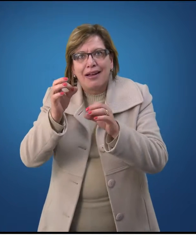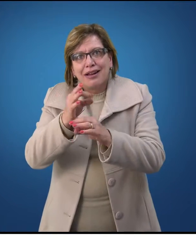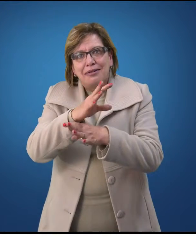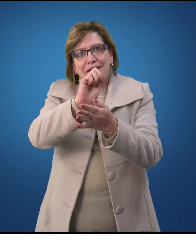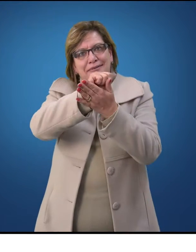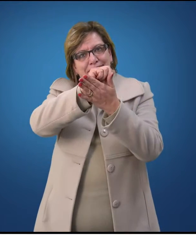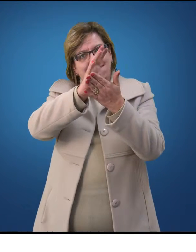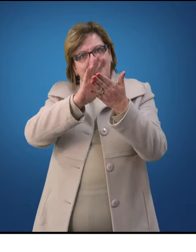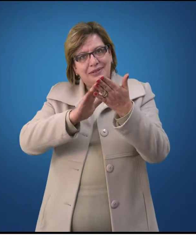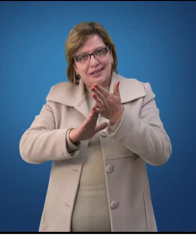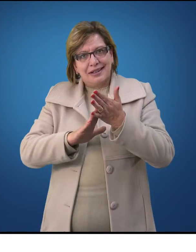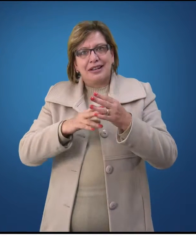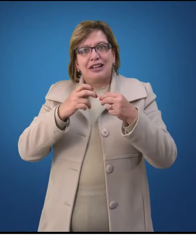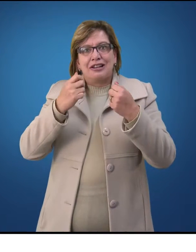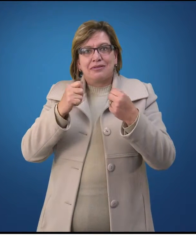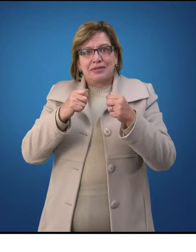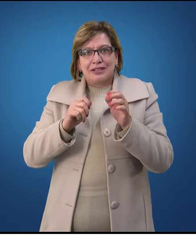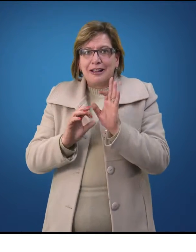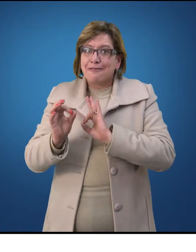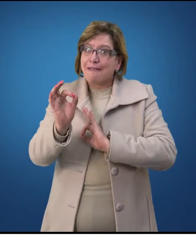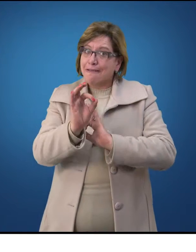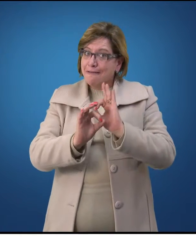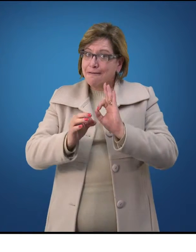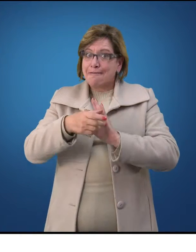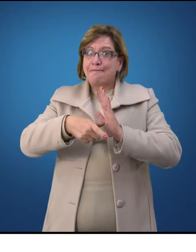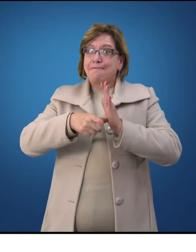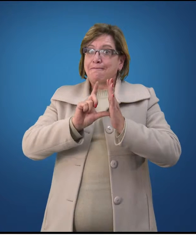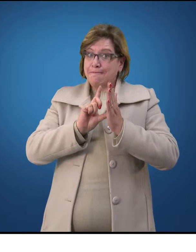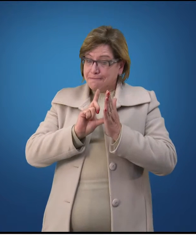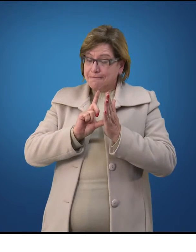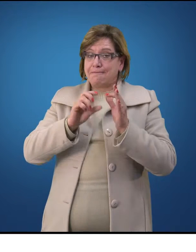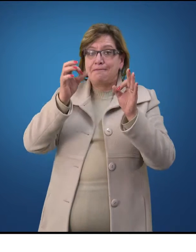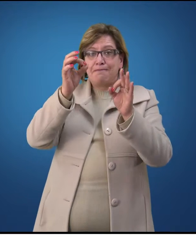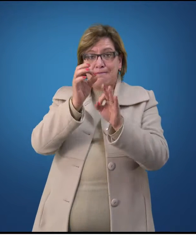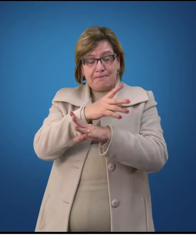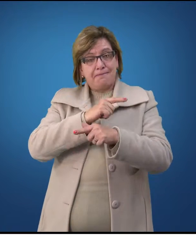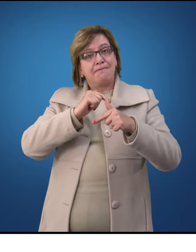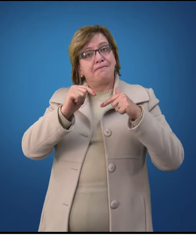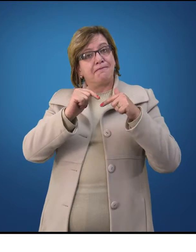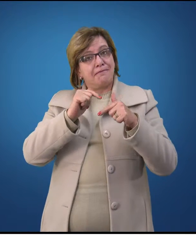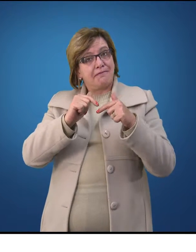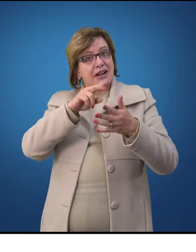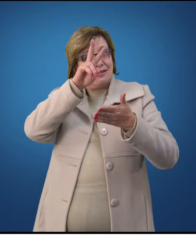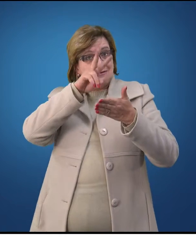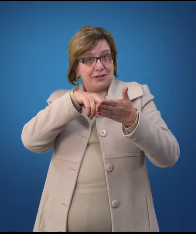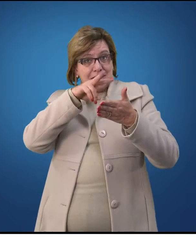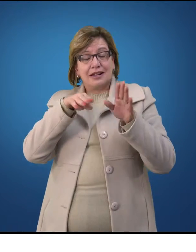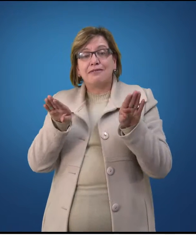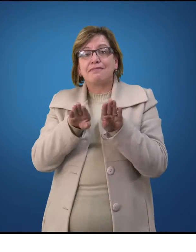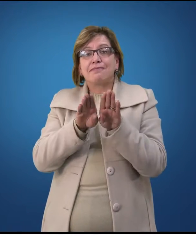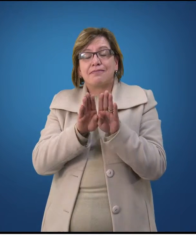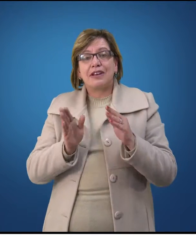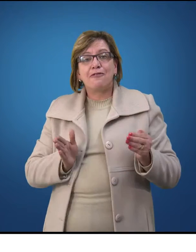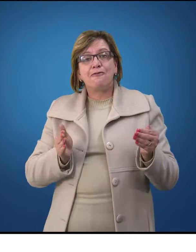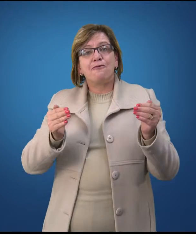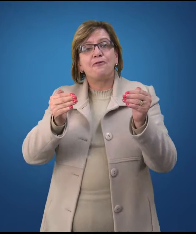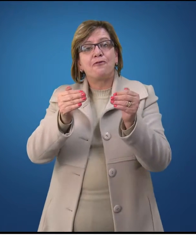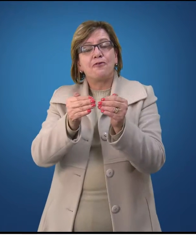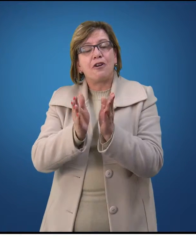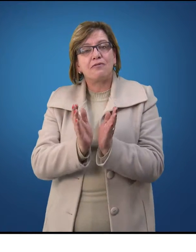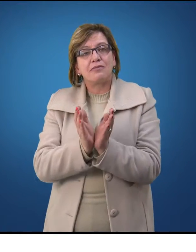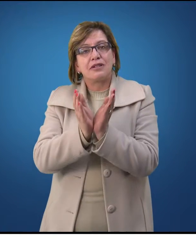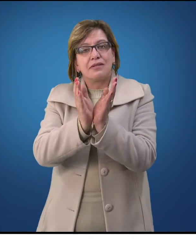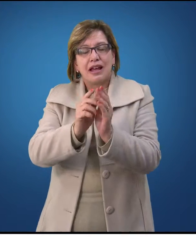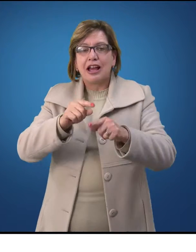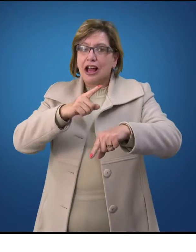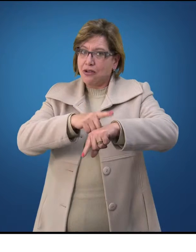atividades. Foi necessário me organizar para concluir os trabalhos, fazer as leituras e participar dos fóruns. Apesar da flexibilidade,